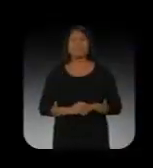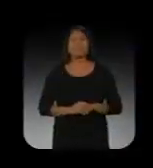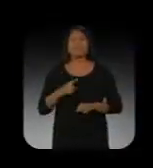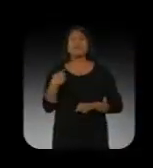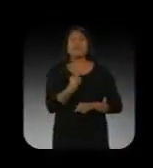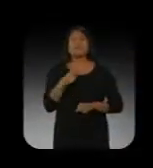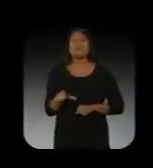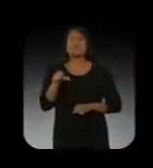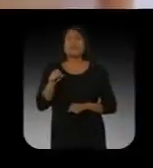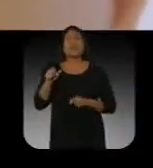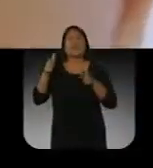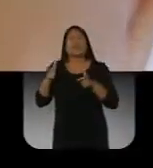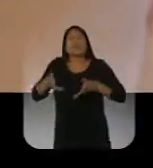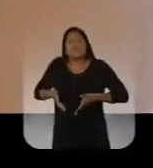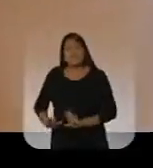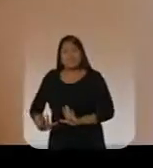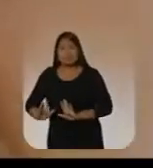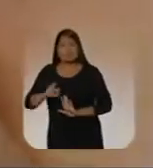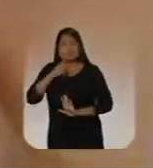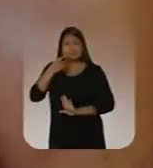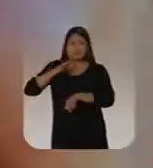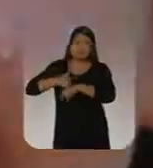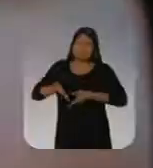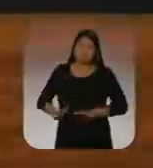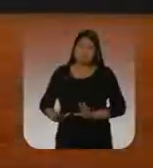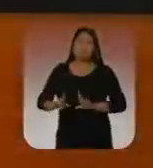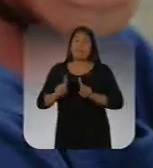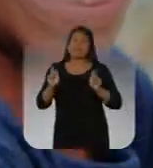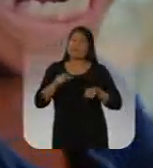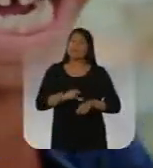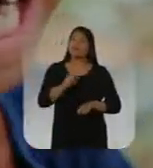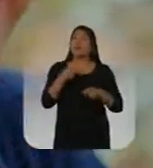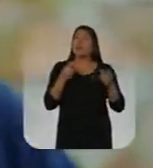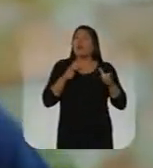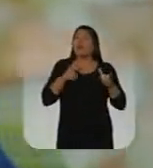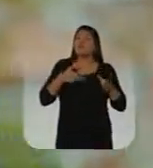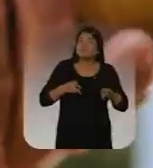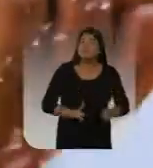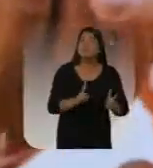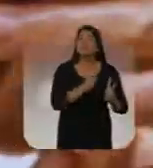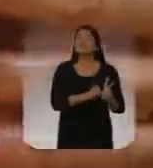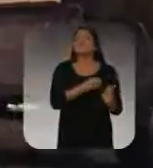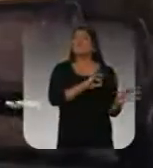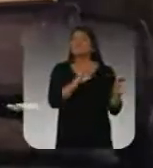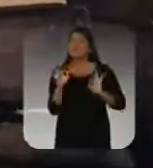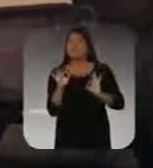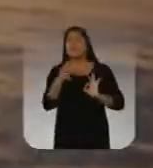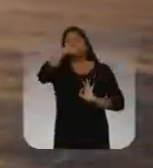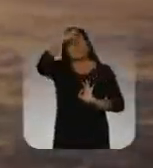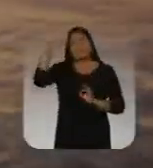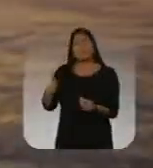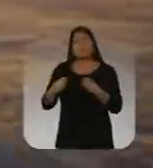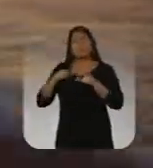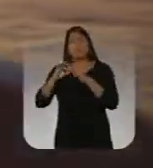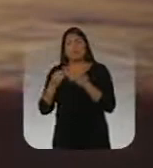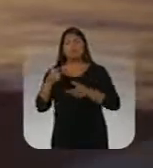A gente não escolhe onde nascer, mas escolhe onde viver. A Nauz me deu a minha família, a oportunidade de trabalho, a